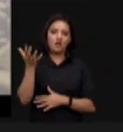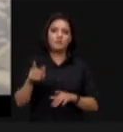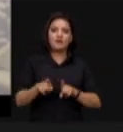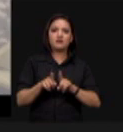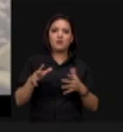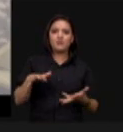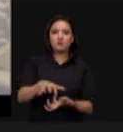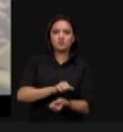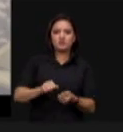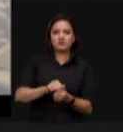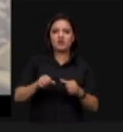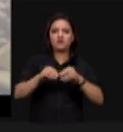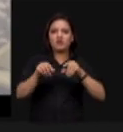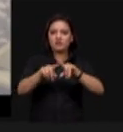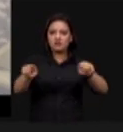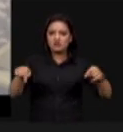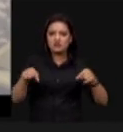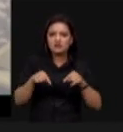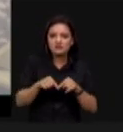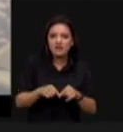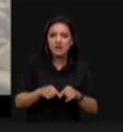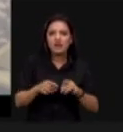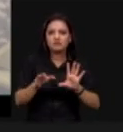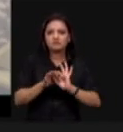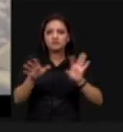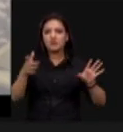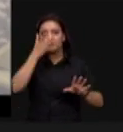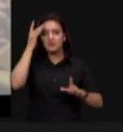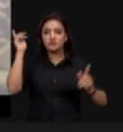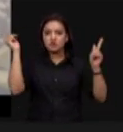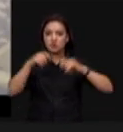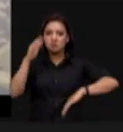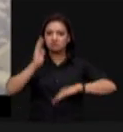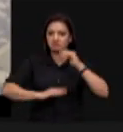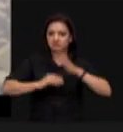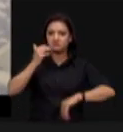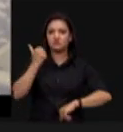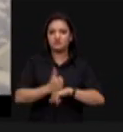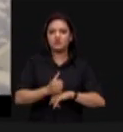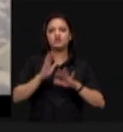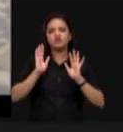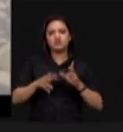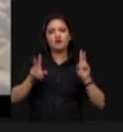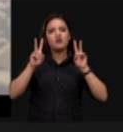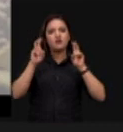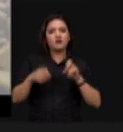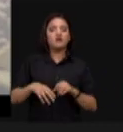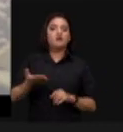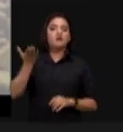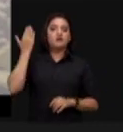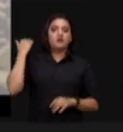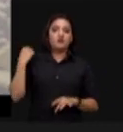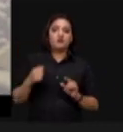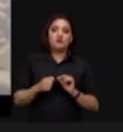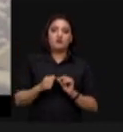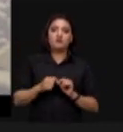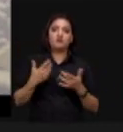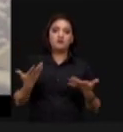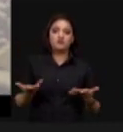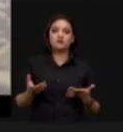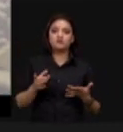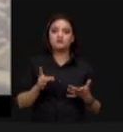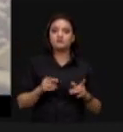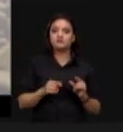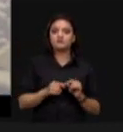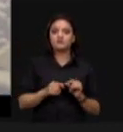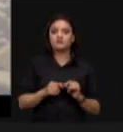terra disponível e gente competente. Esses temas já foram bastante tratados atrás dessas conversas aqui, de uma hora que eu vou apenas fazer alguma...